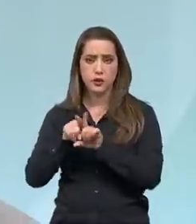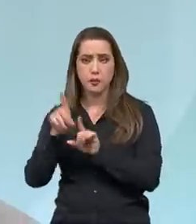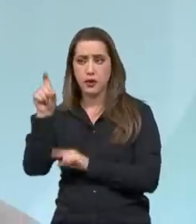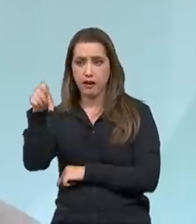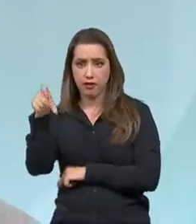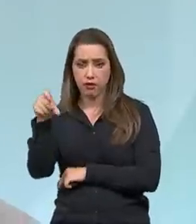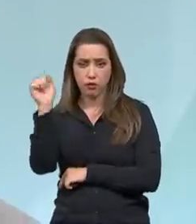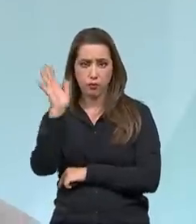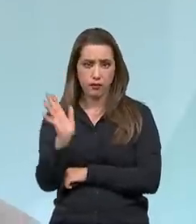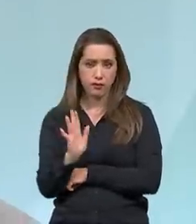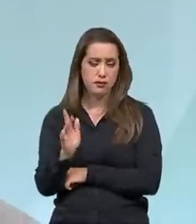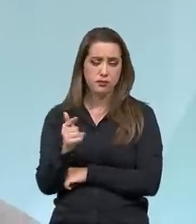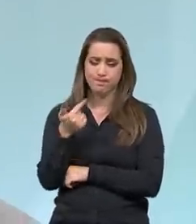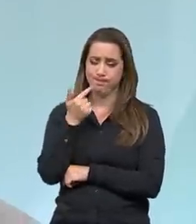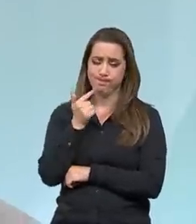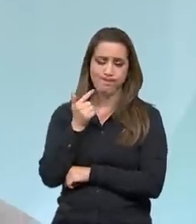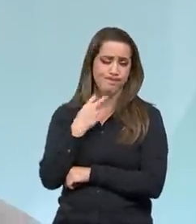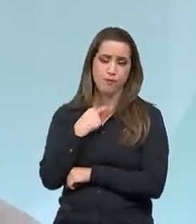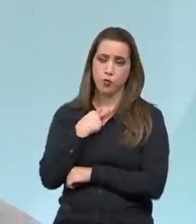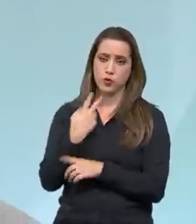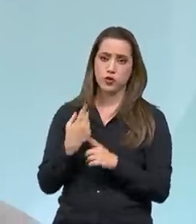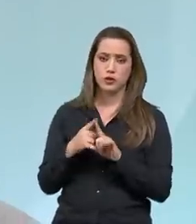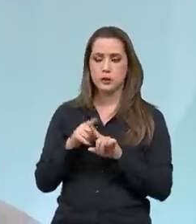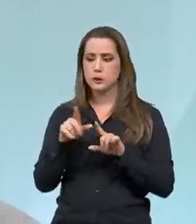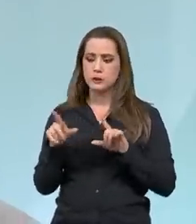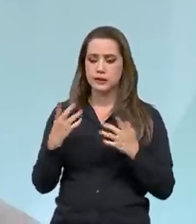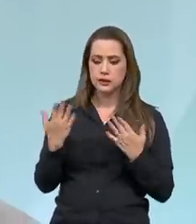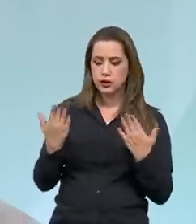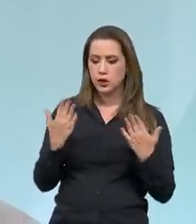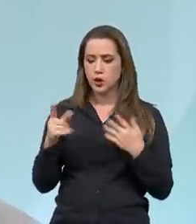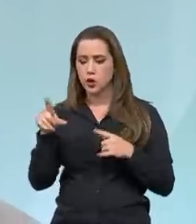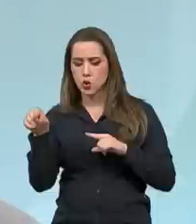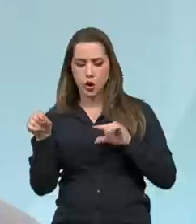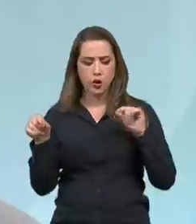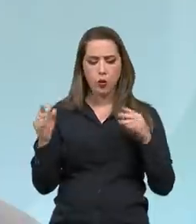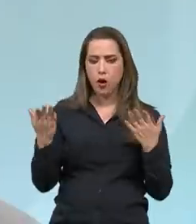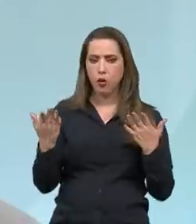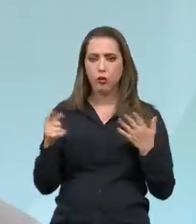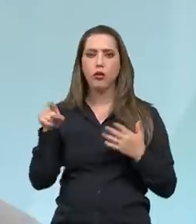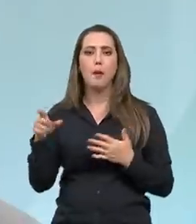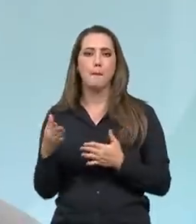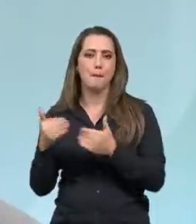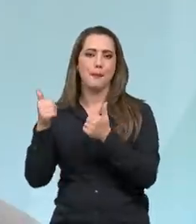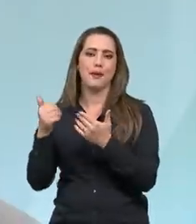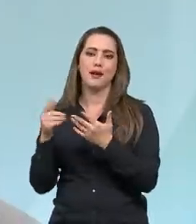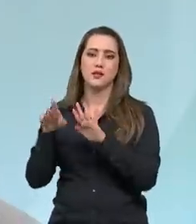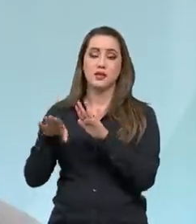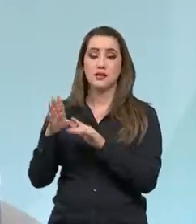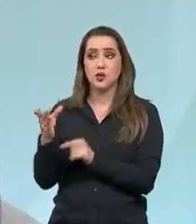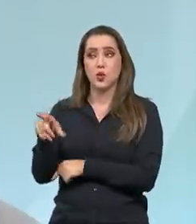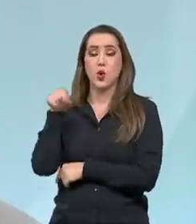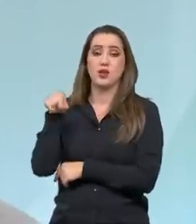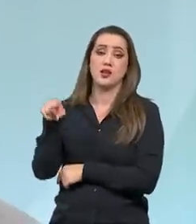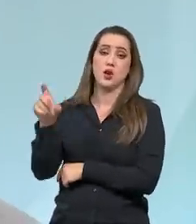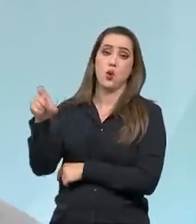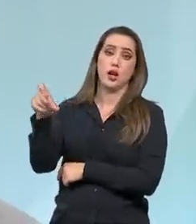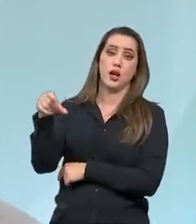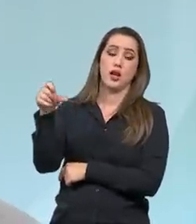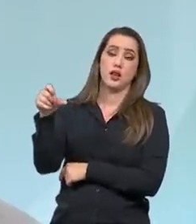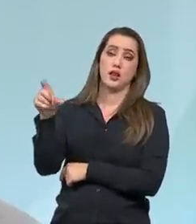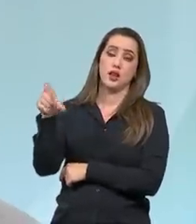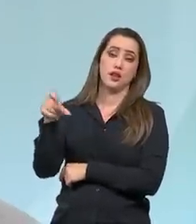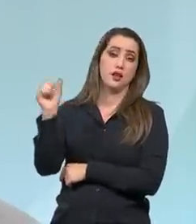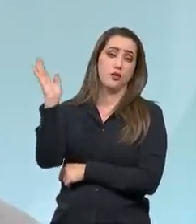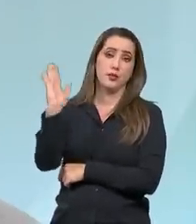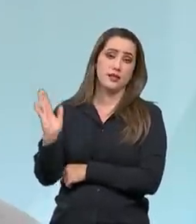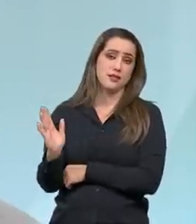dependendo das condições de trabalho, optavam por permanecer no programa social e obter algum tipo